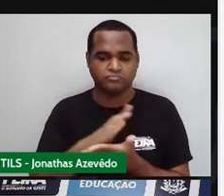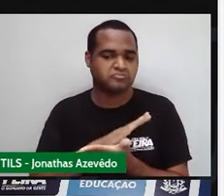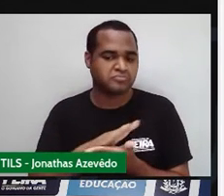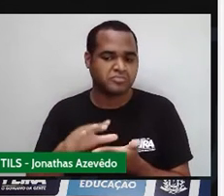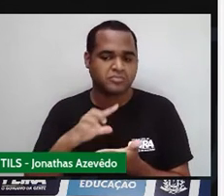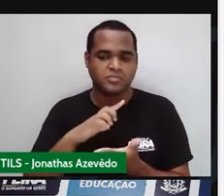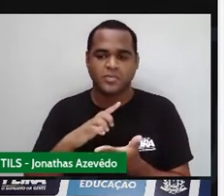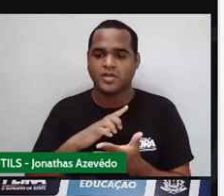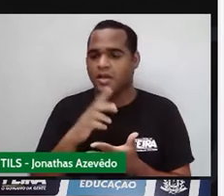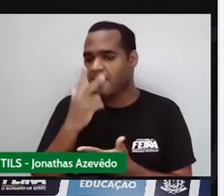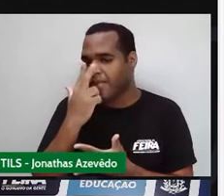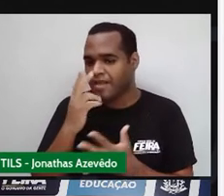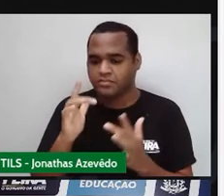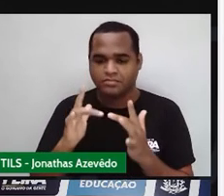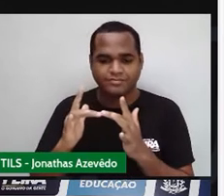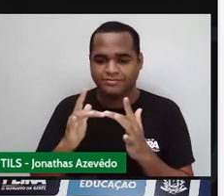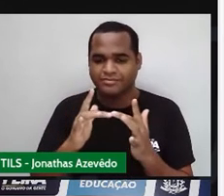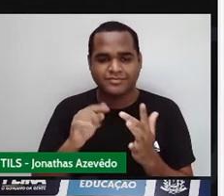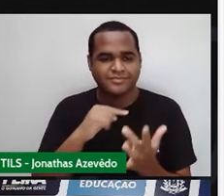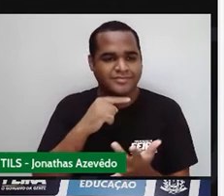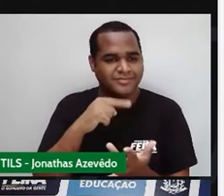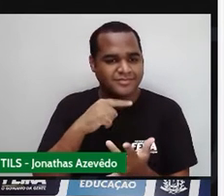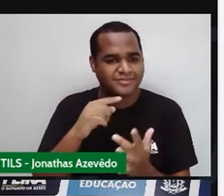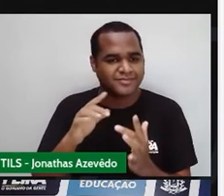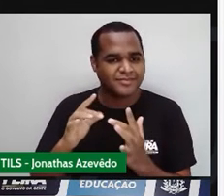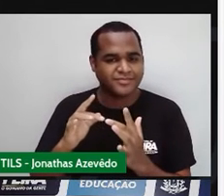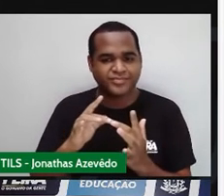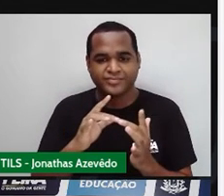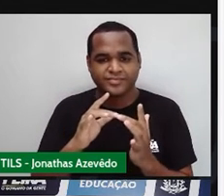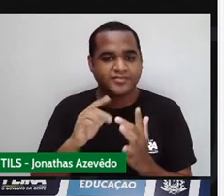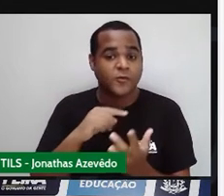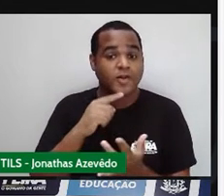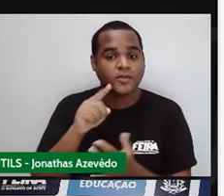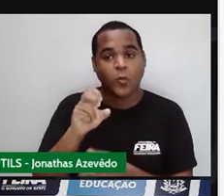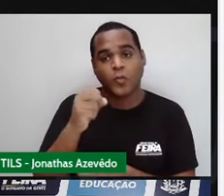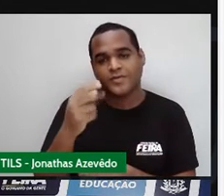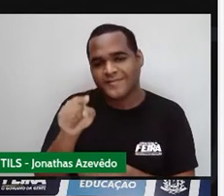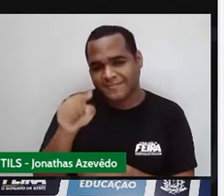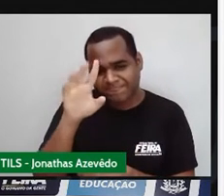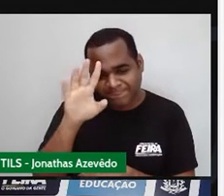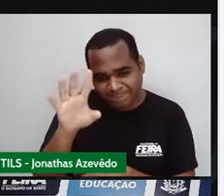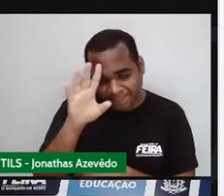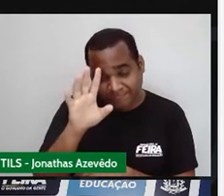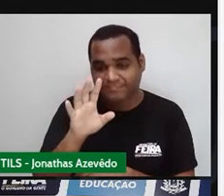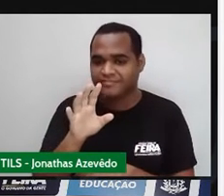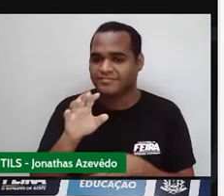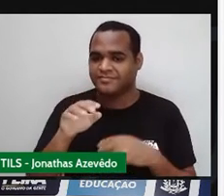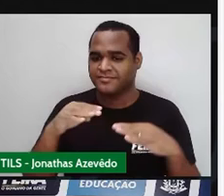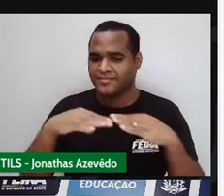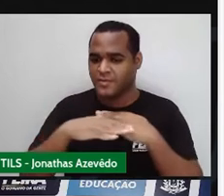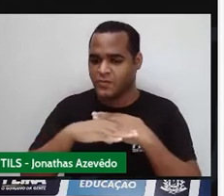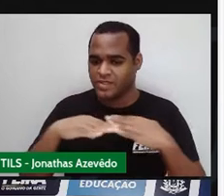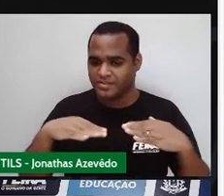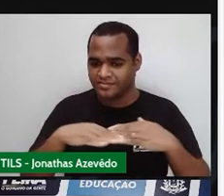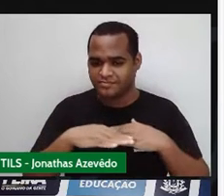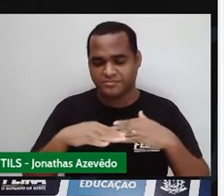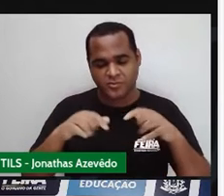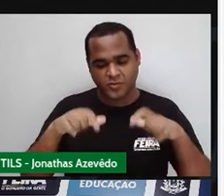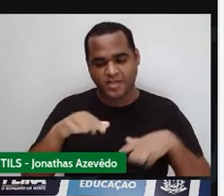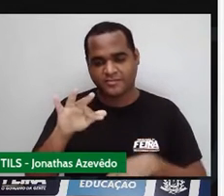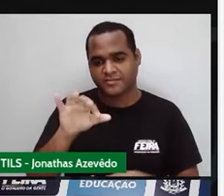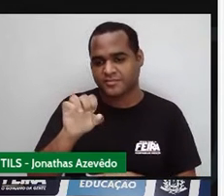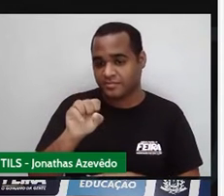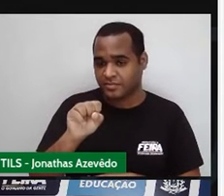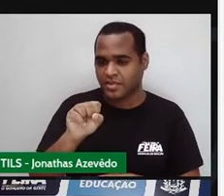não vão se tocar, né? É só você imaginar uma avenida aqui em Feira de Santana, por exemplo, a